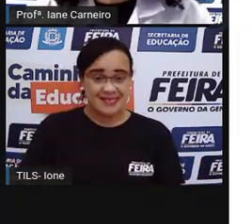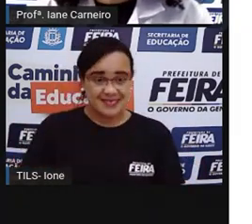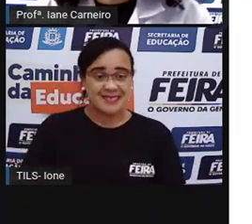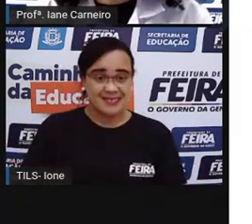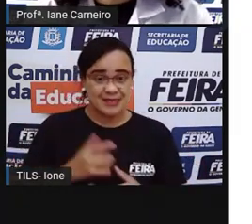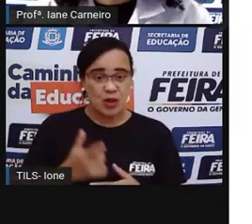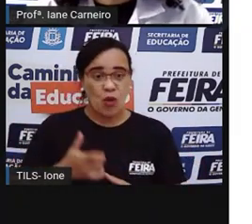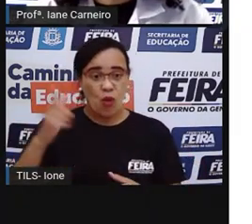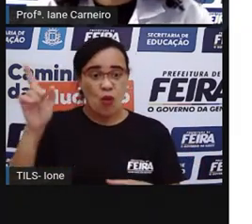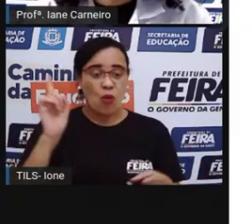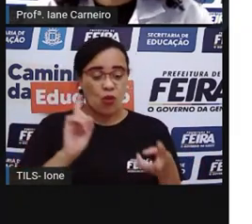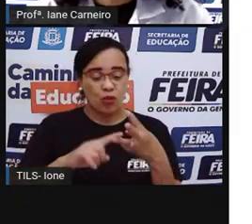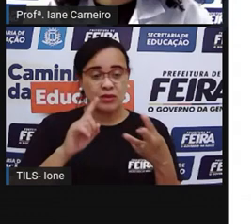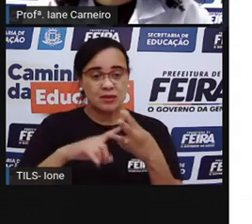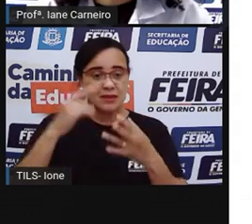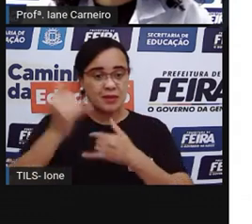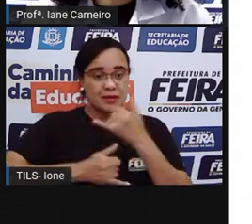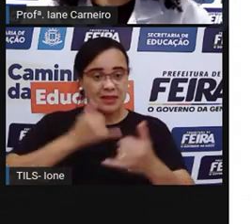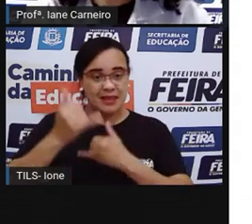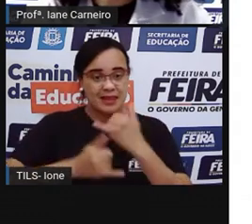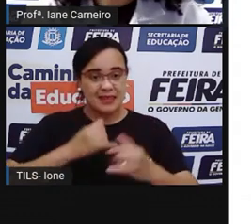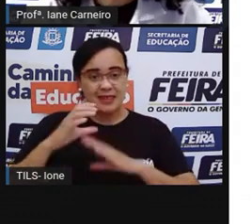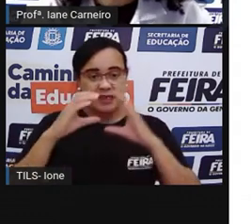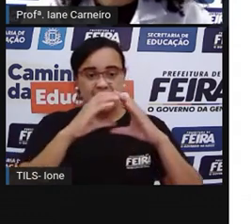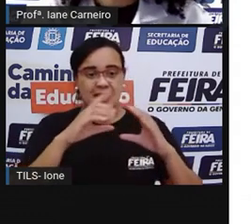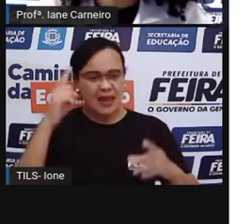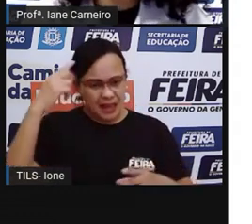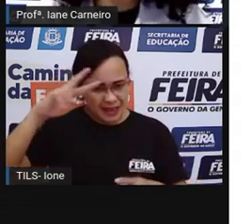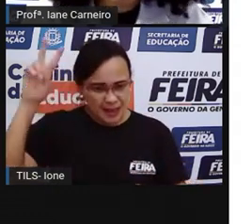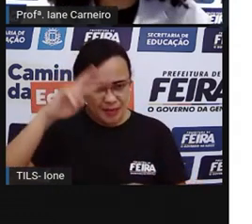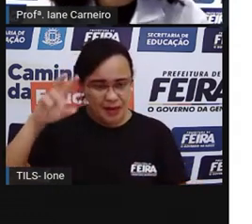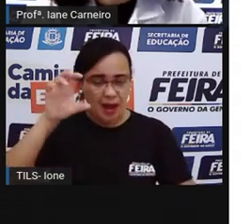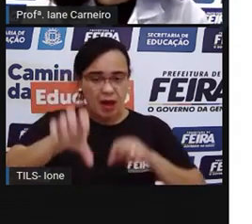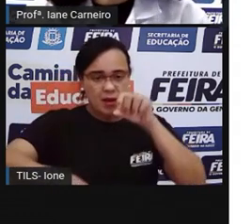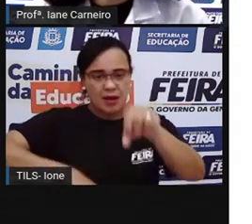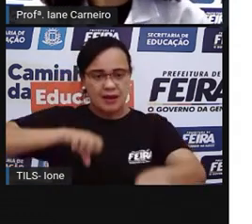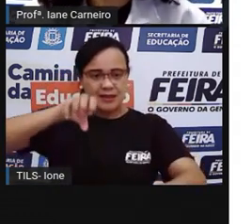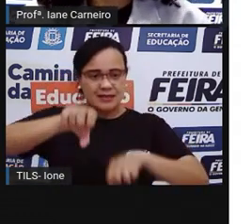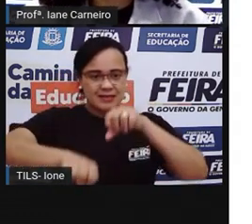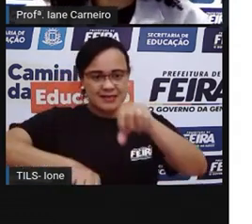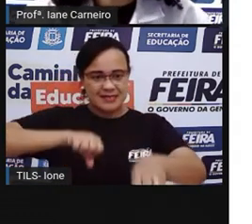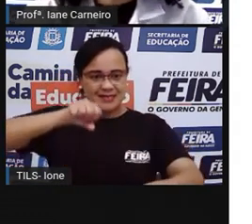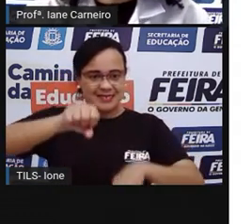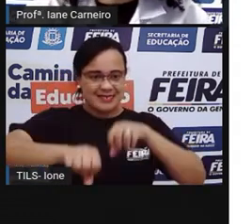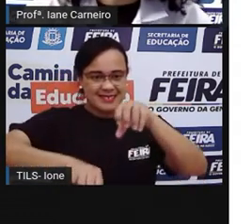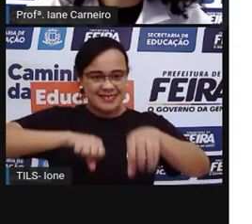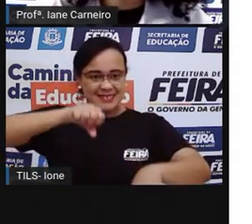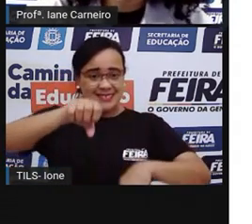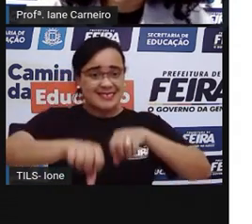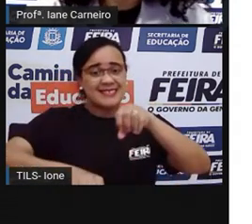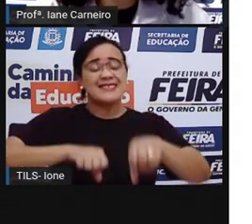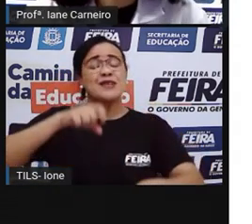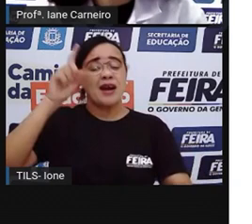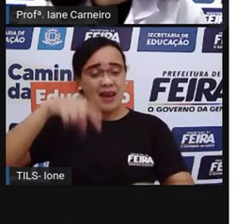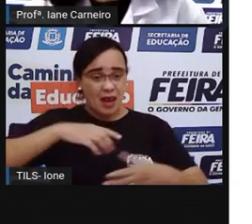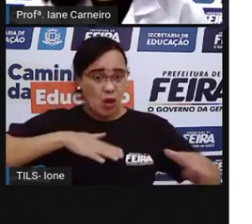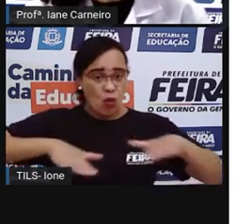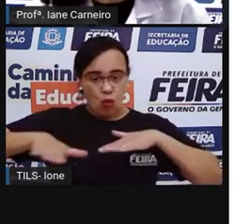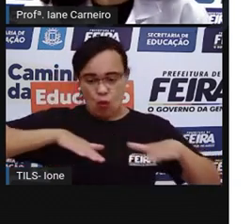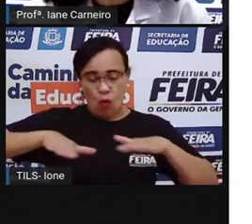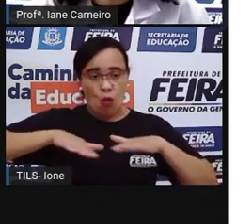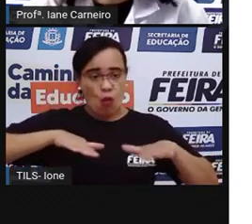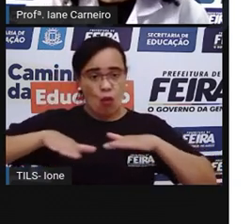Outra brincadeira redonda, ó, é a bicicleta, né? É uma brincadeira redonda, que movimenta o nosso corpo também.